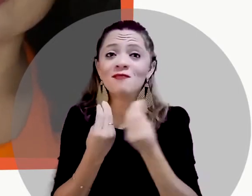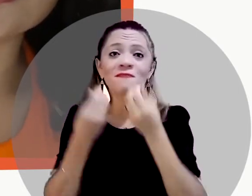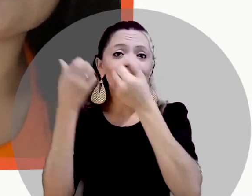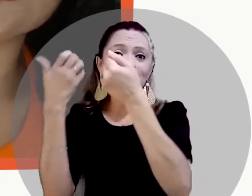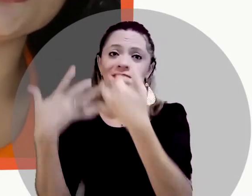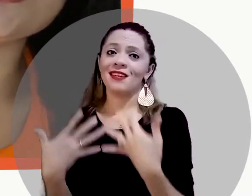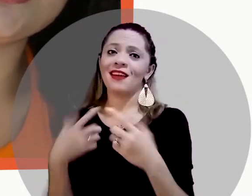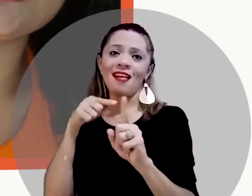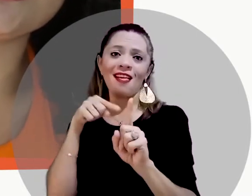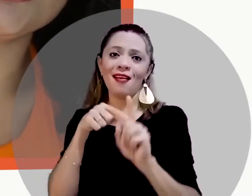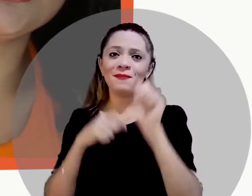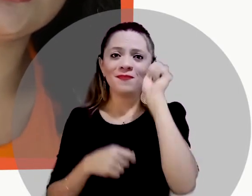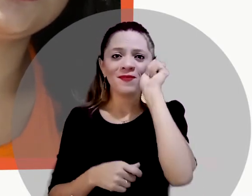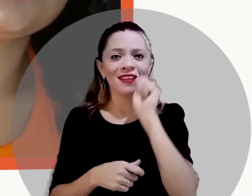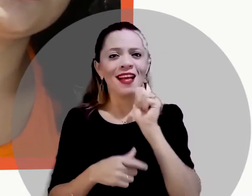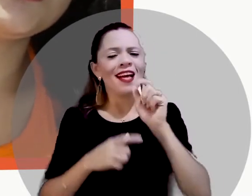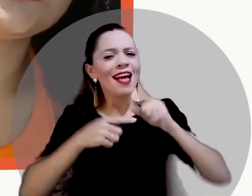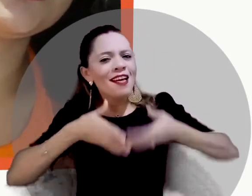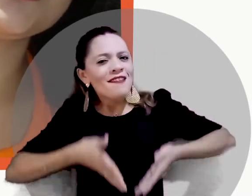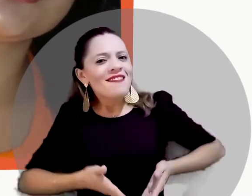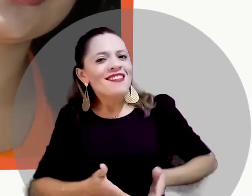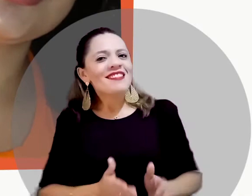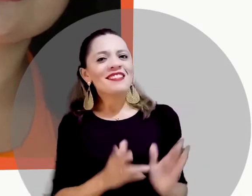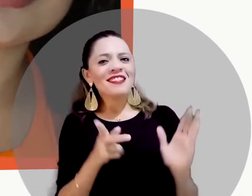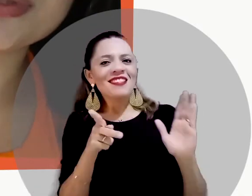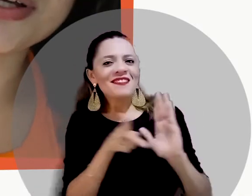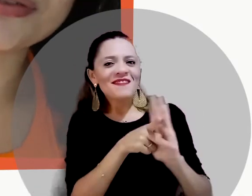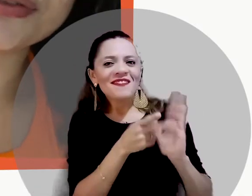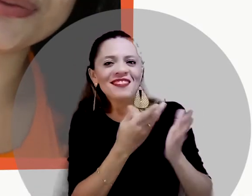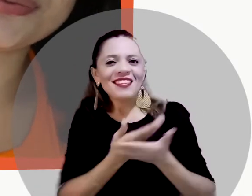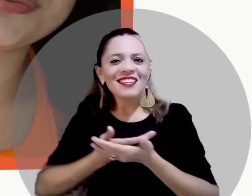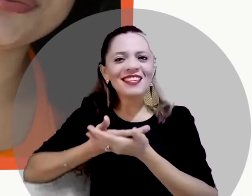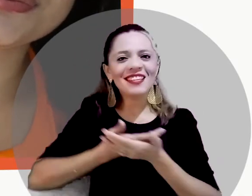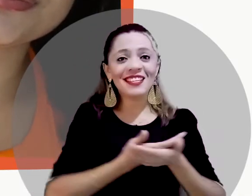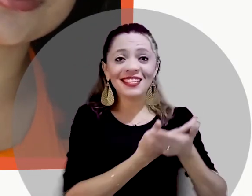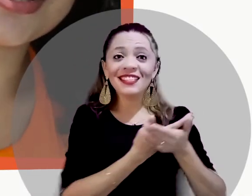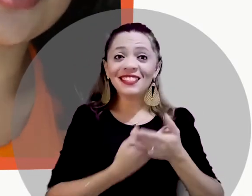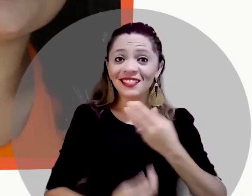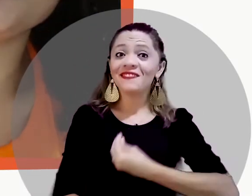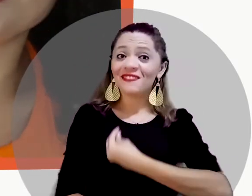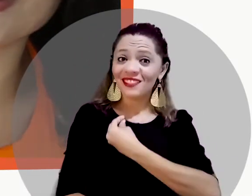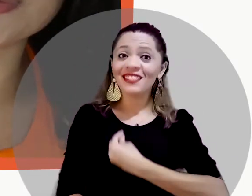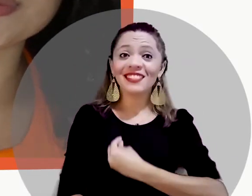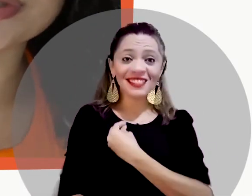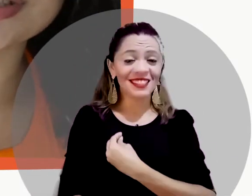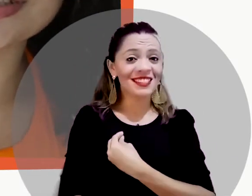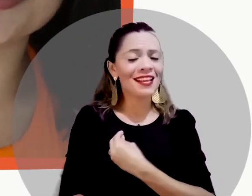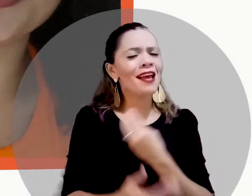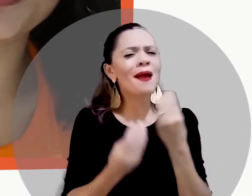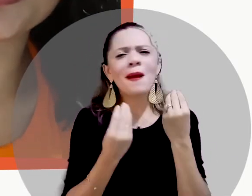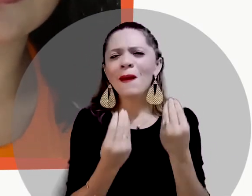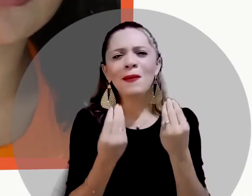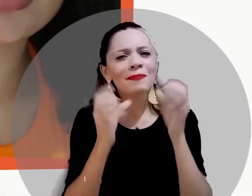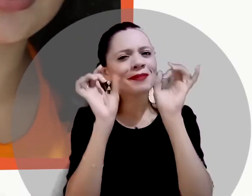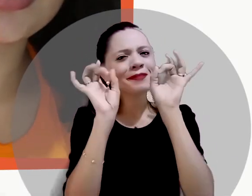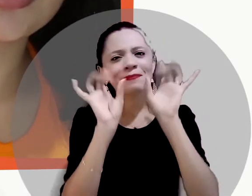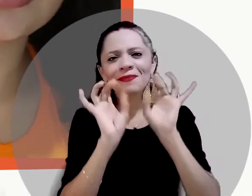É uma virtude inexplicável. Dar a vida a outro ser.